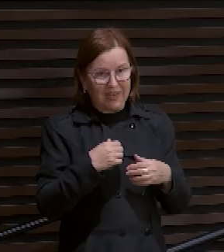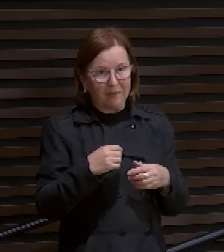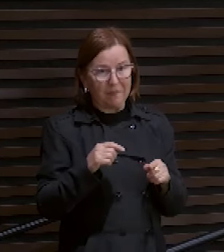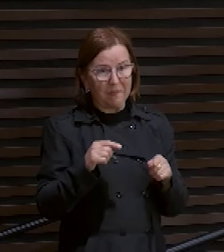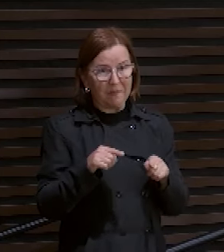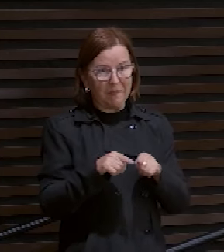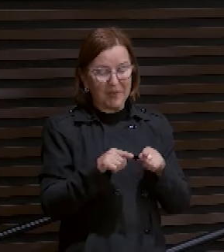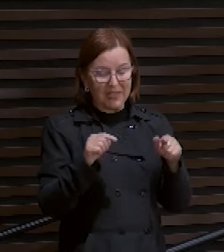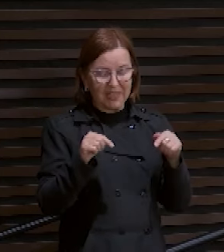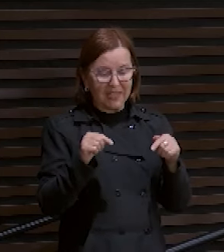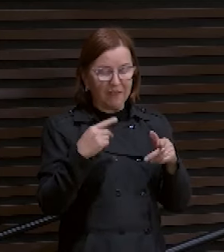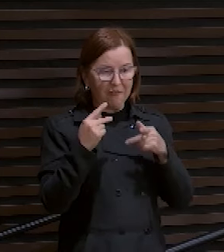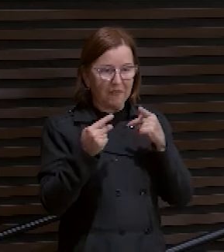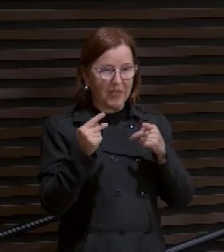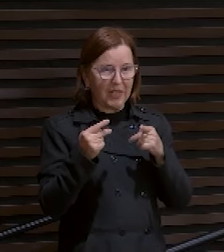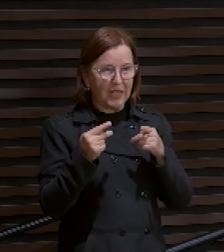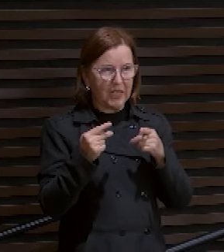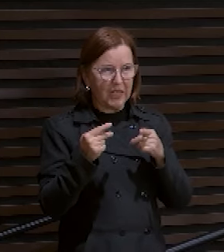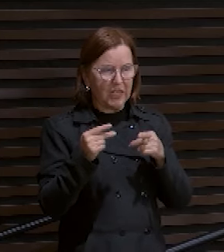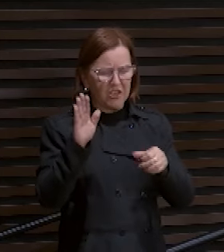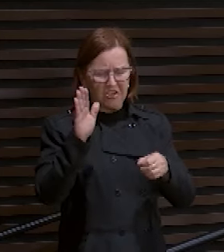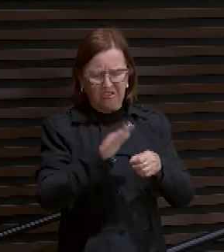Tomado de pavor e de angústia.